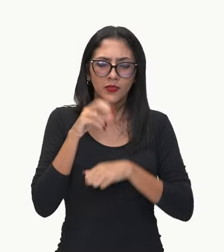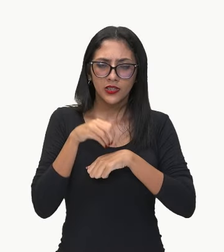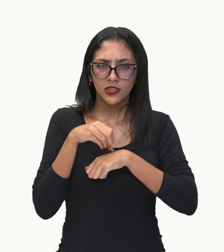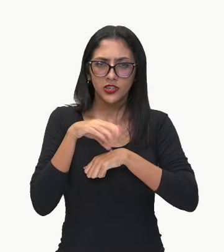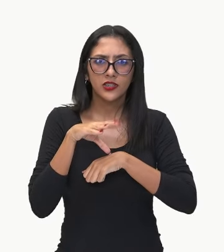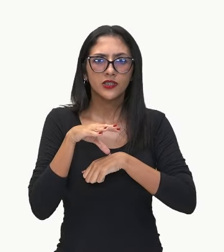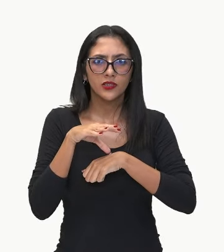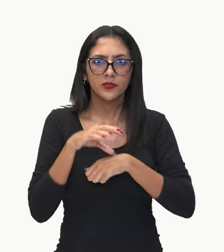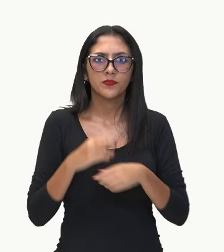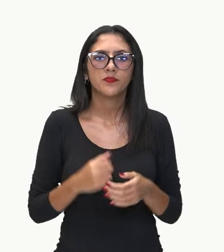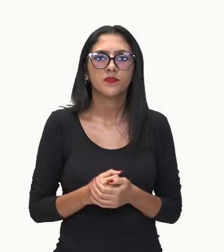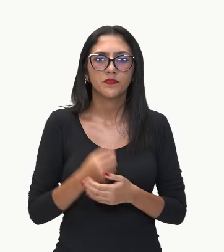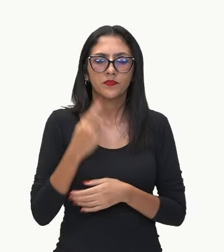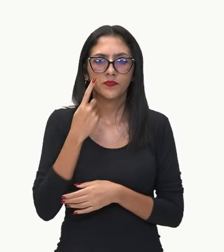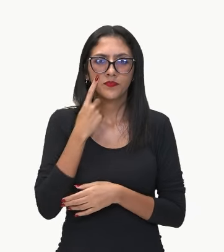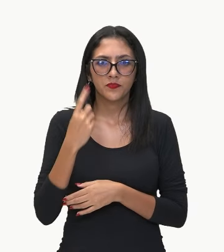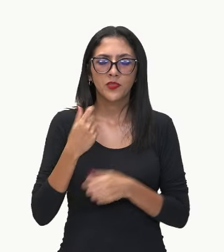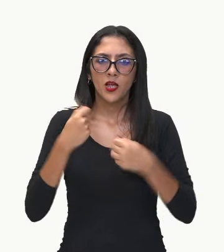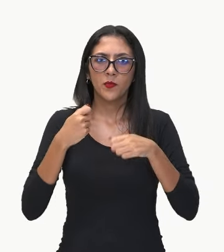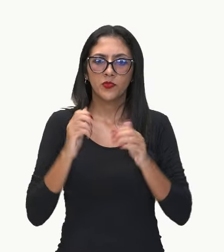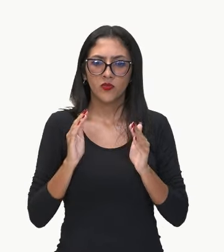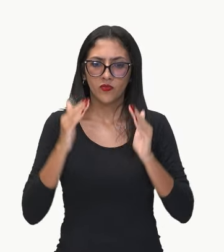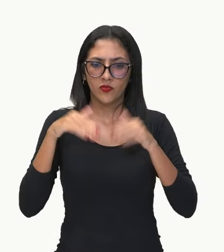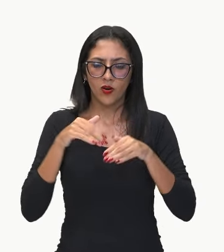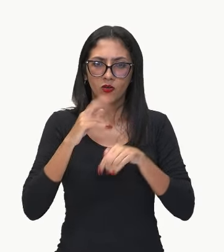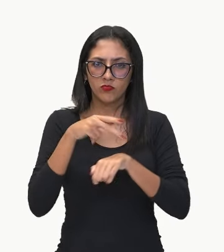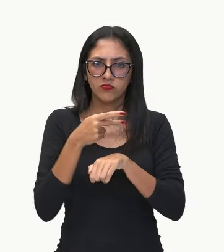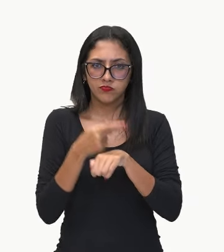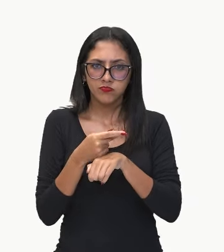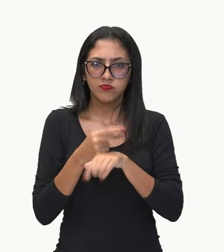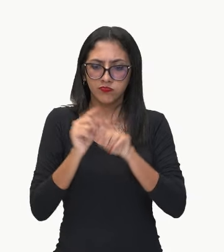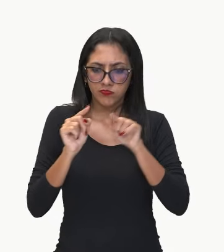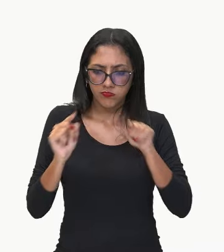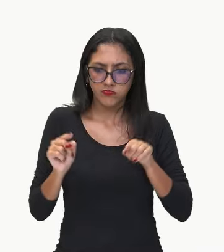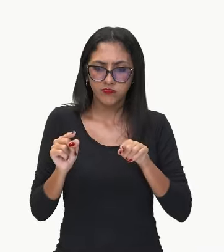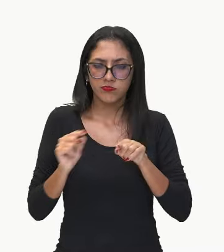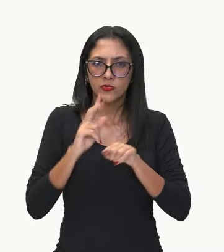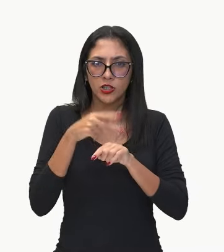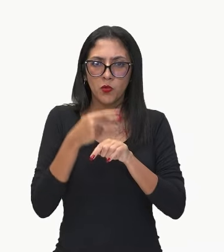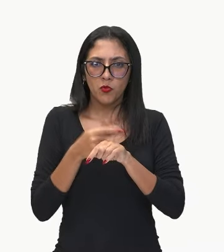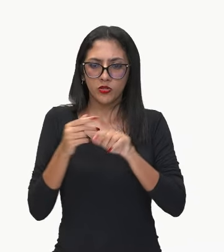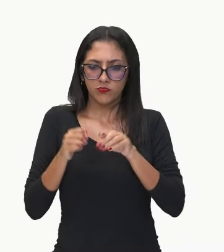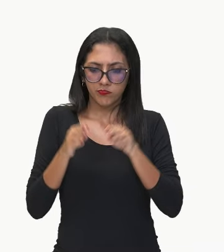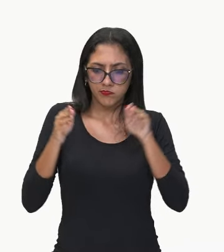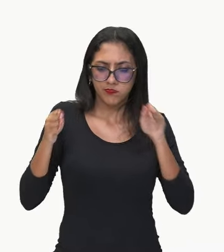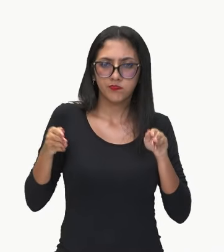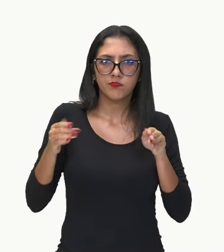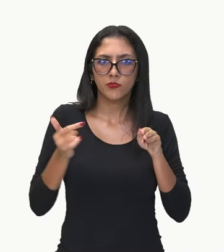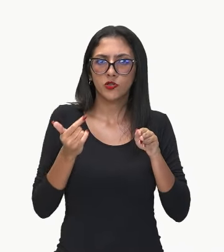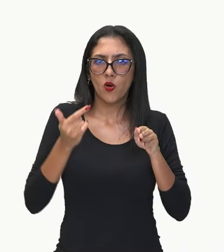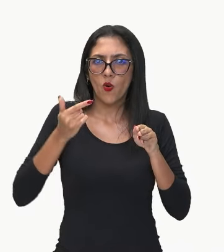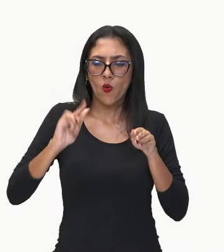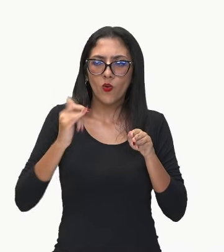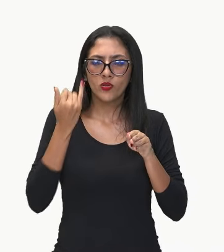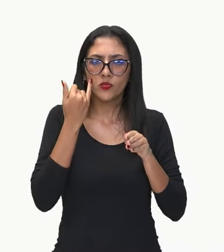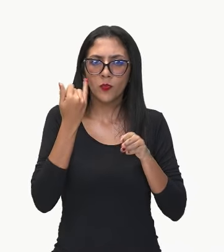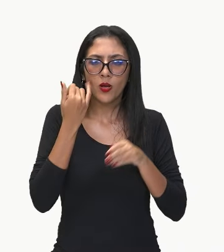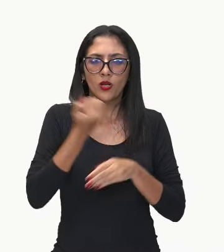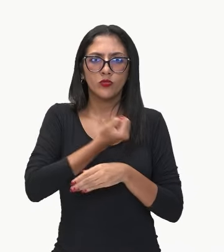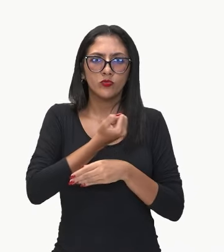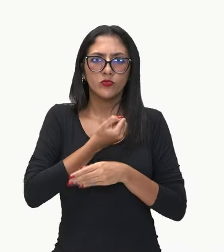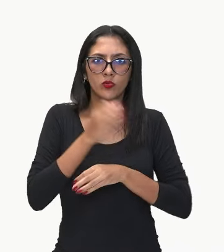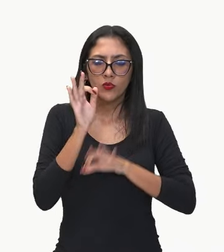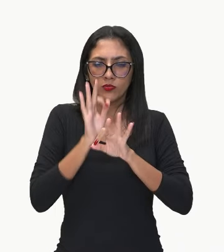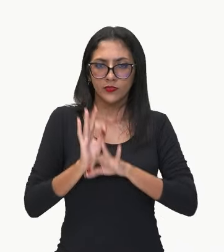você, de dentro para fora. Então, sendo de dentro para fora, quem nós vamos resolver